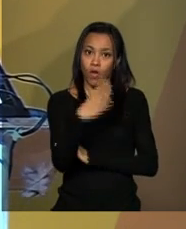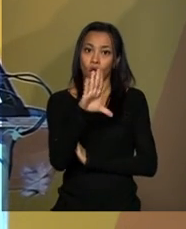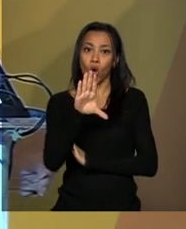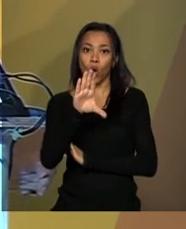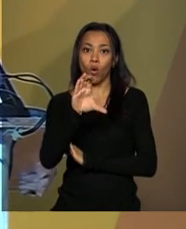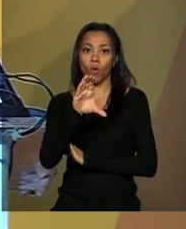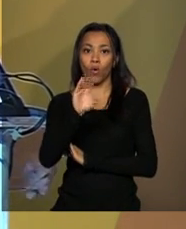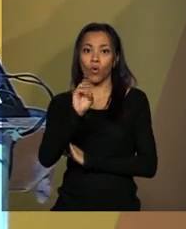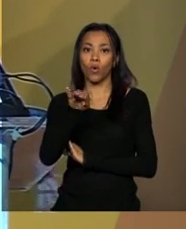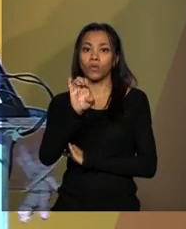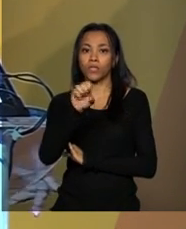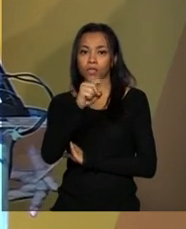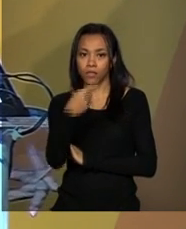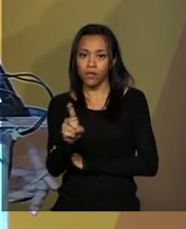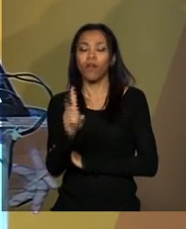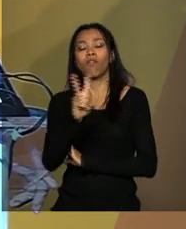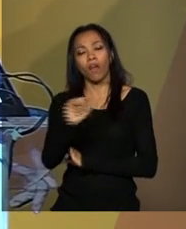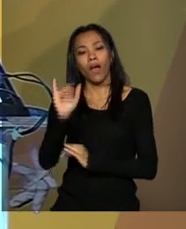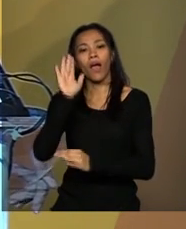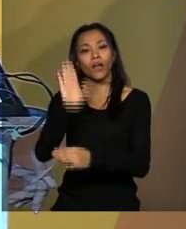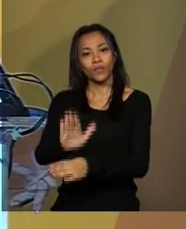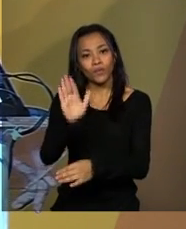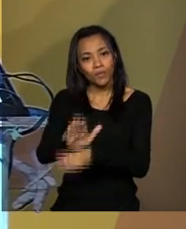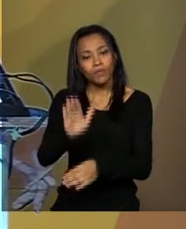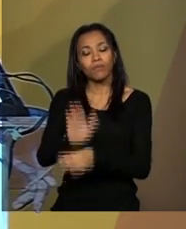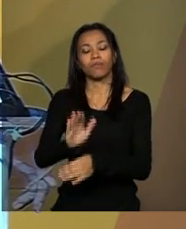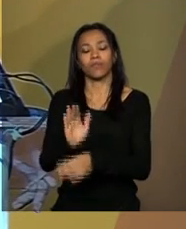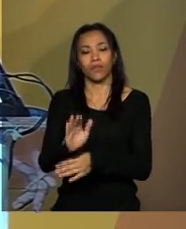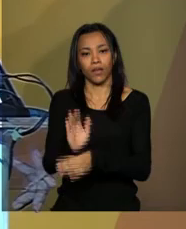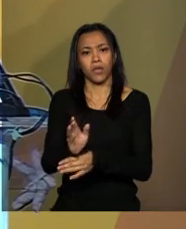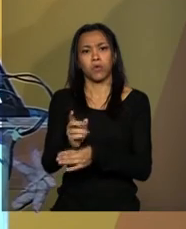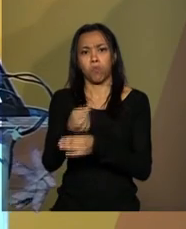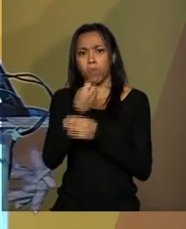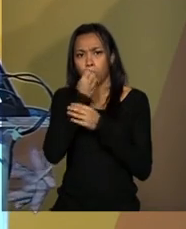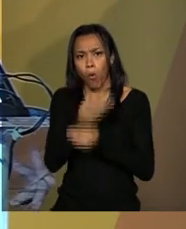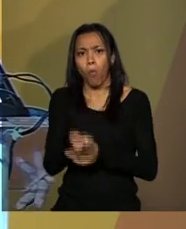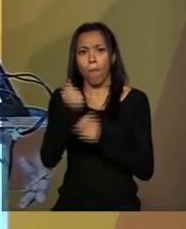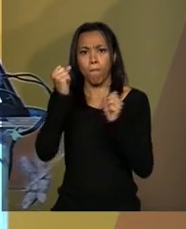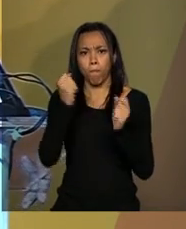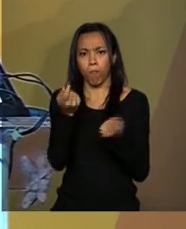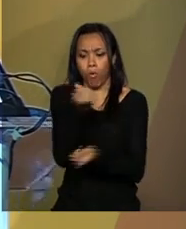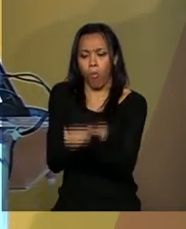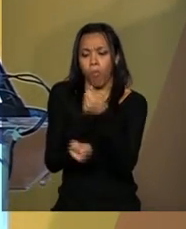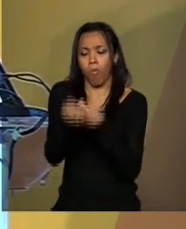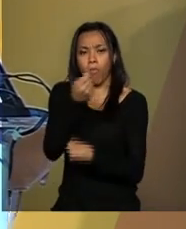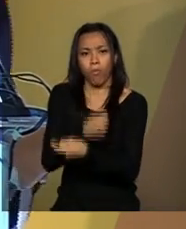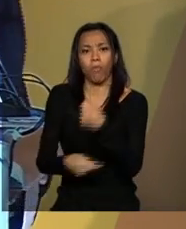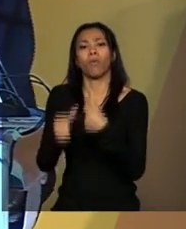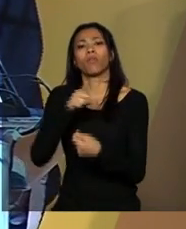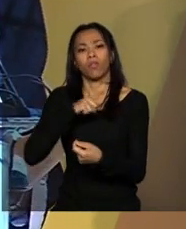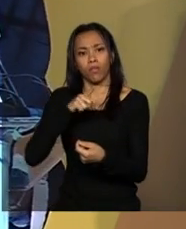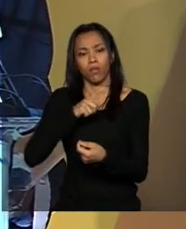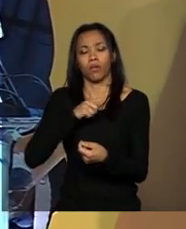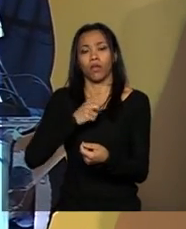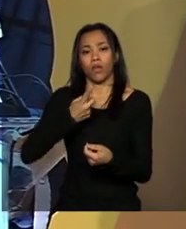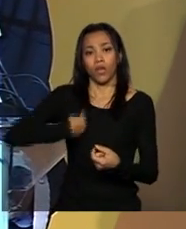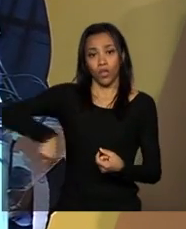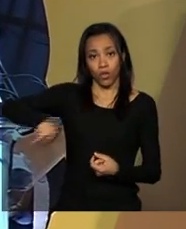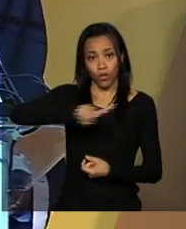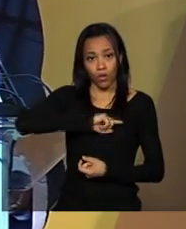capitais brasileiras com grande potencial de desenvolvimento econômico. E nós vamos